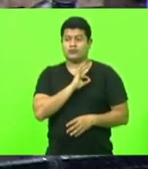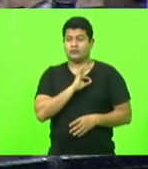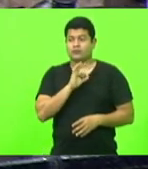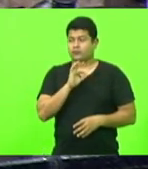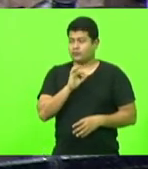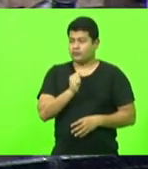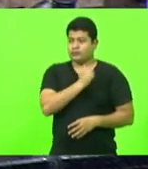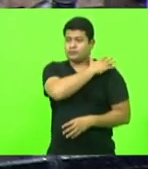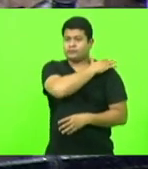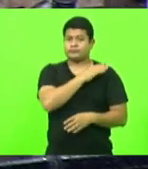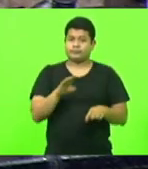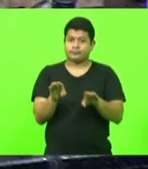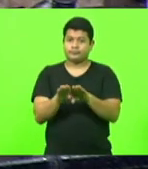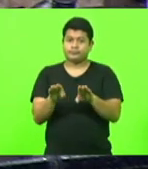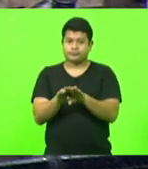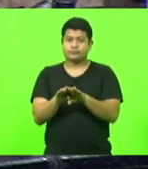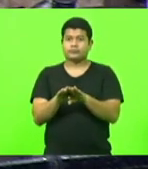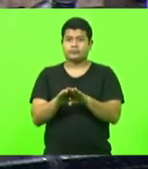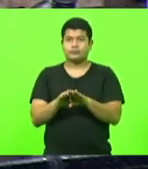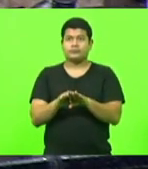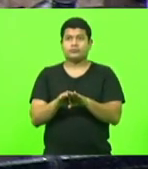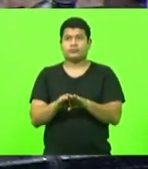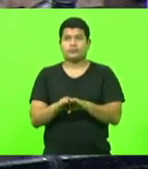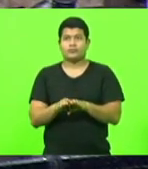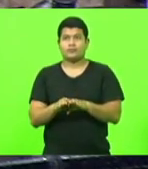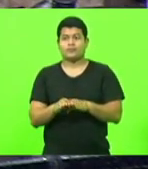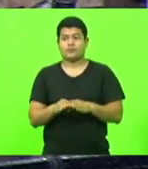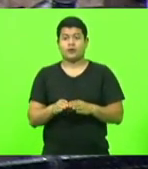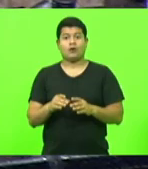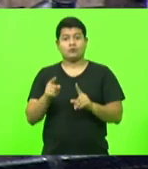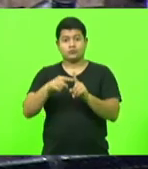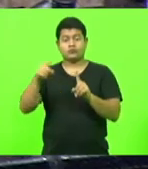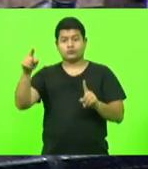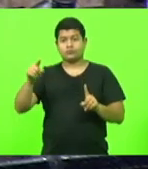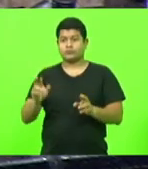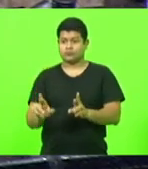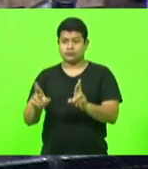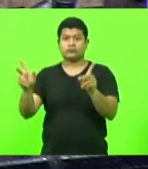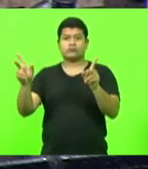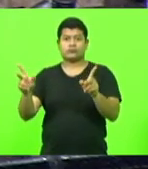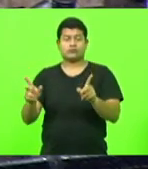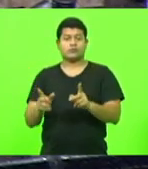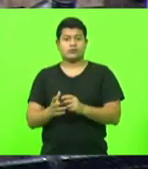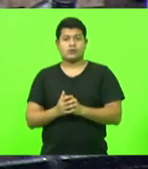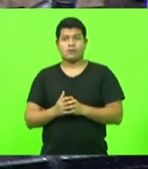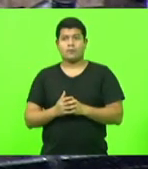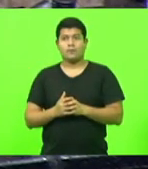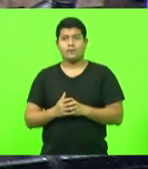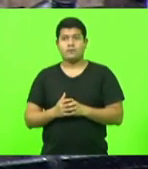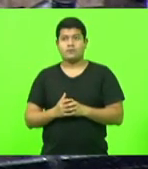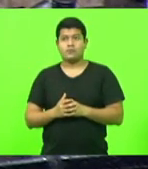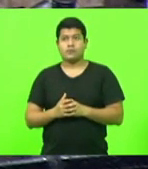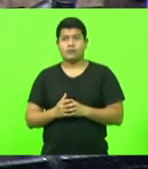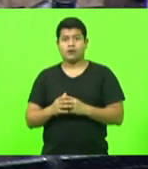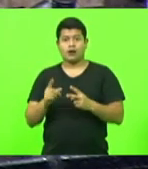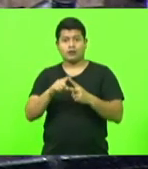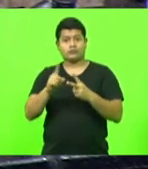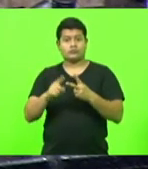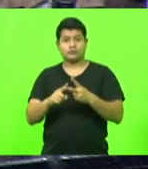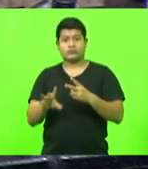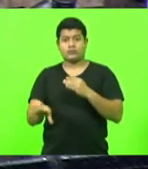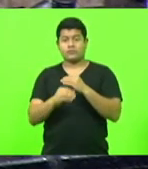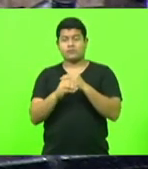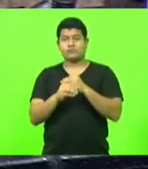e nos militares, os bombeiros também, e também com números discrepantes. Então, eram duas emendas. E a nossa